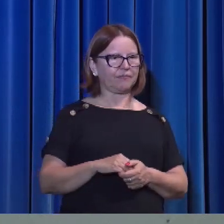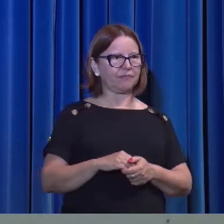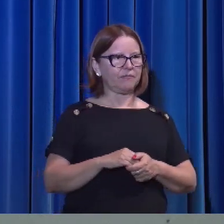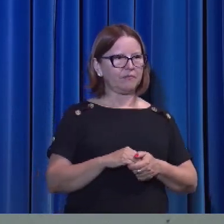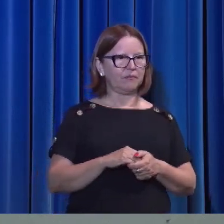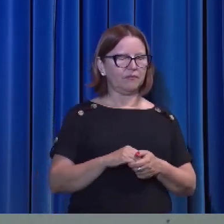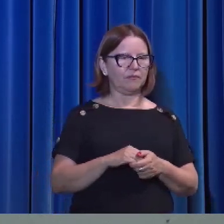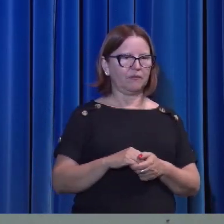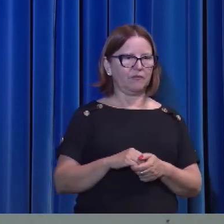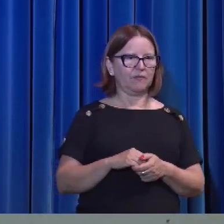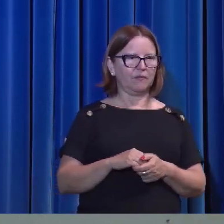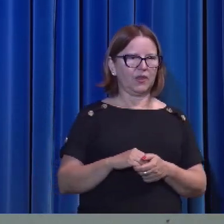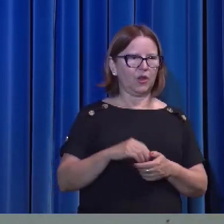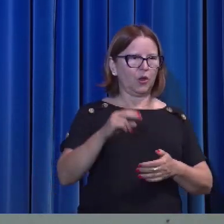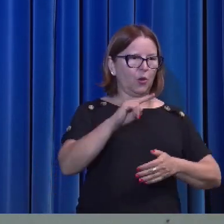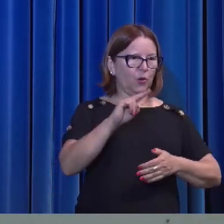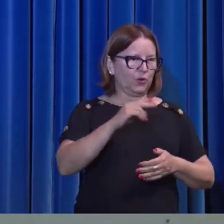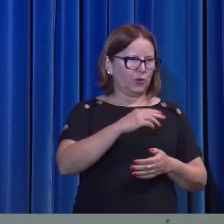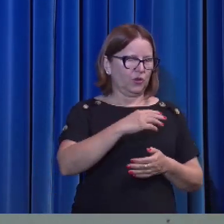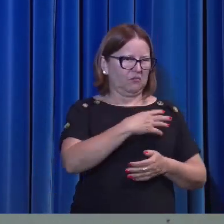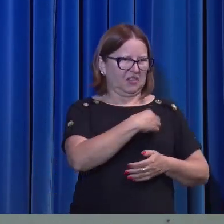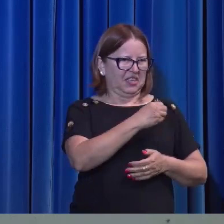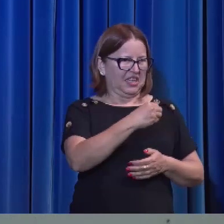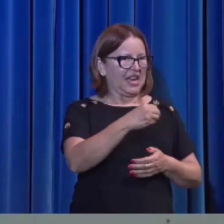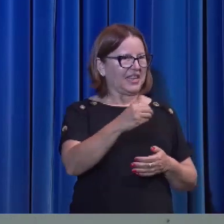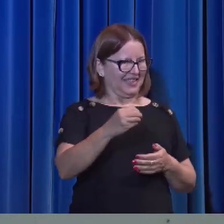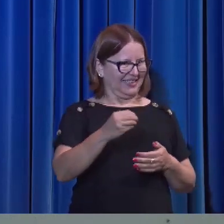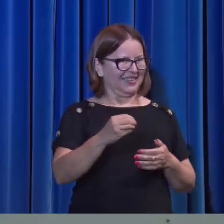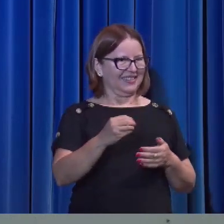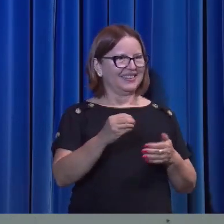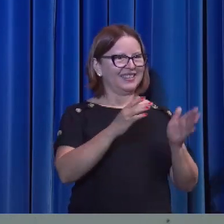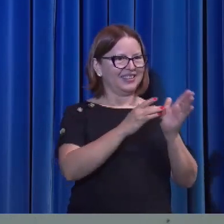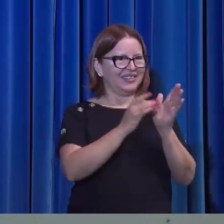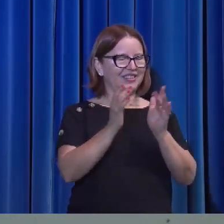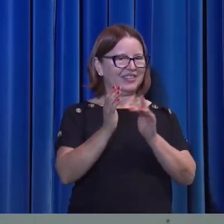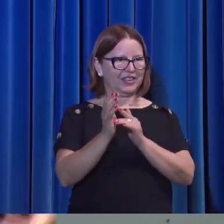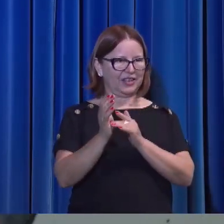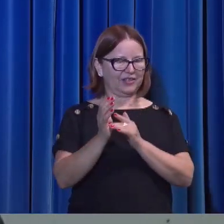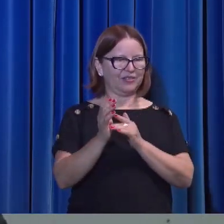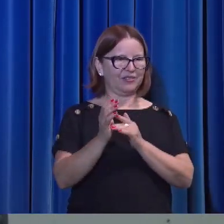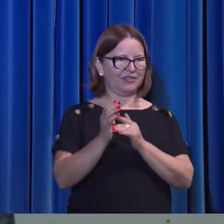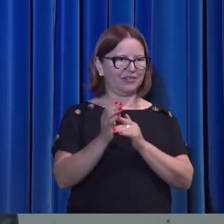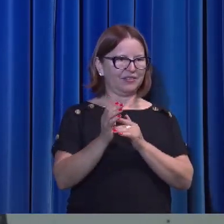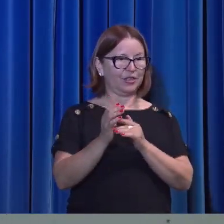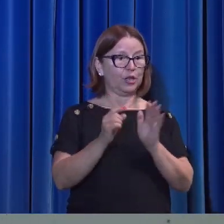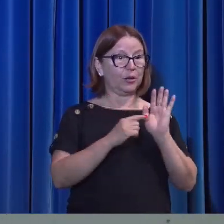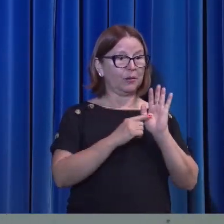genealogias têm muito da manifestação do caráter de Cristo.